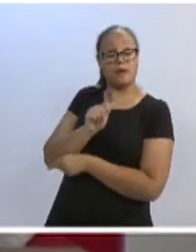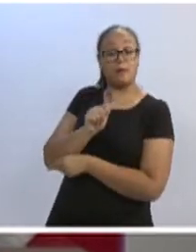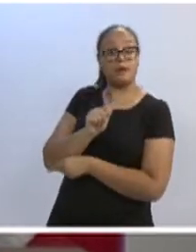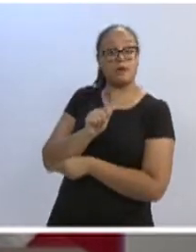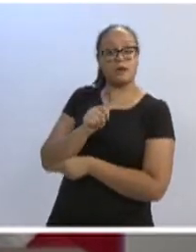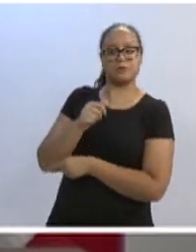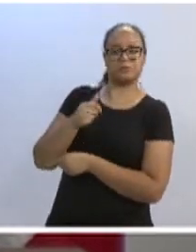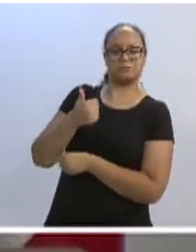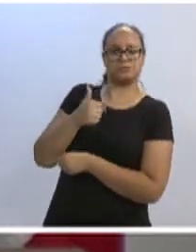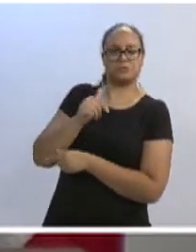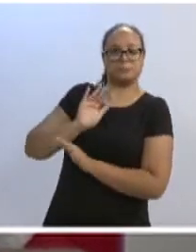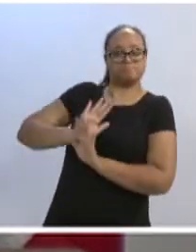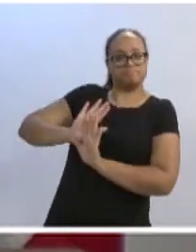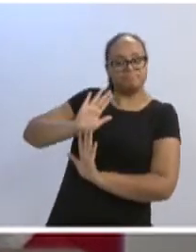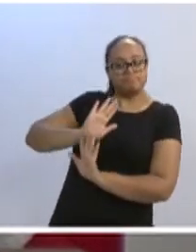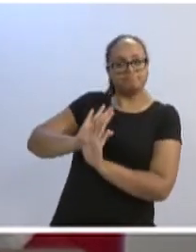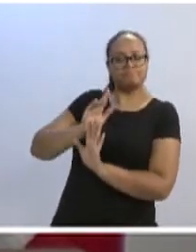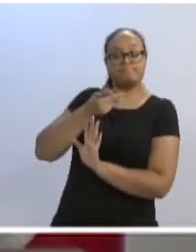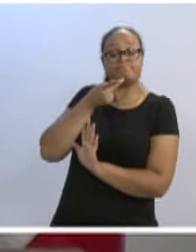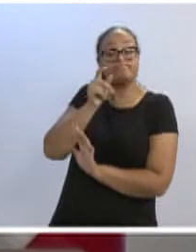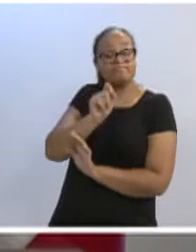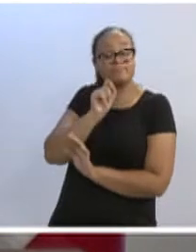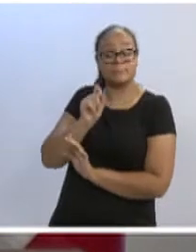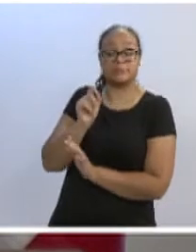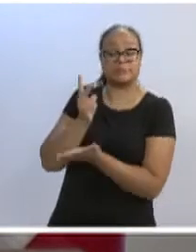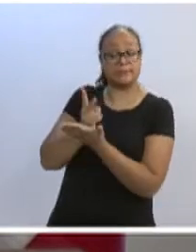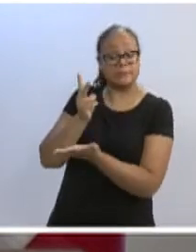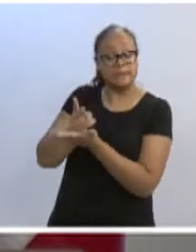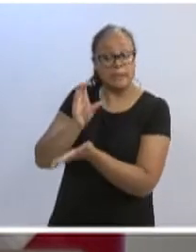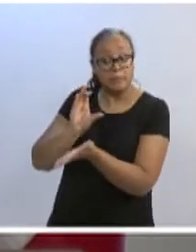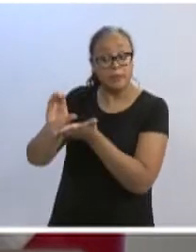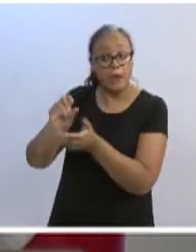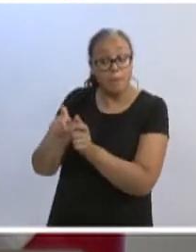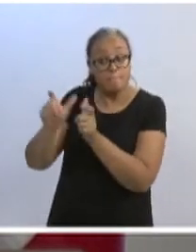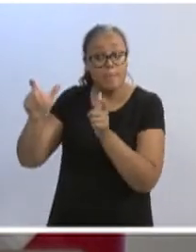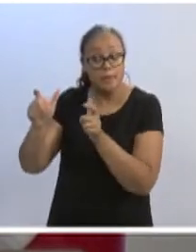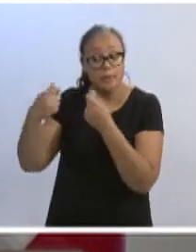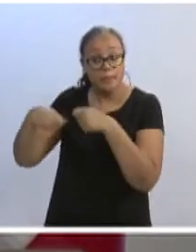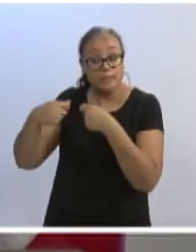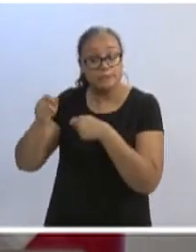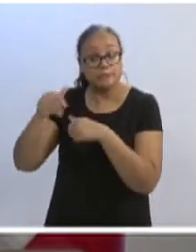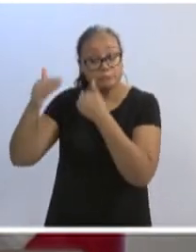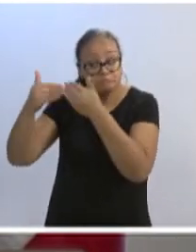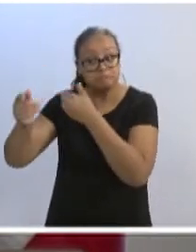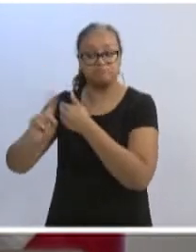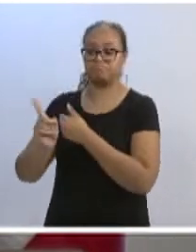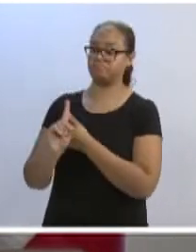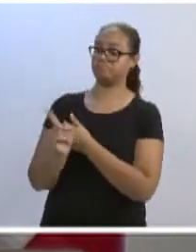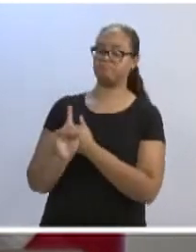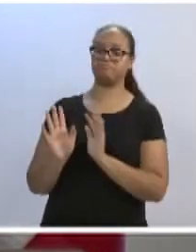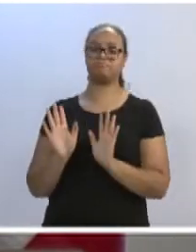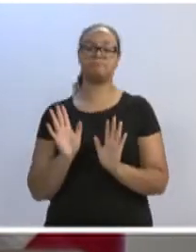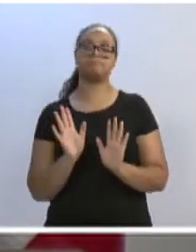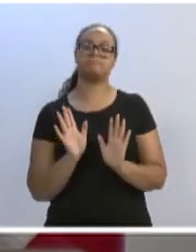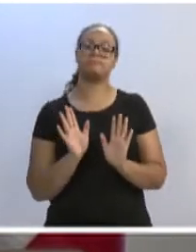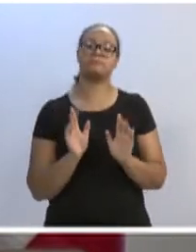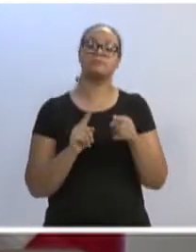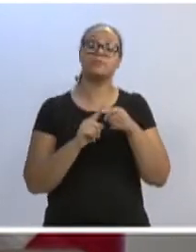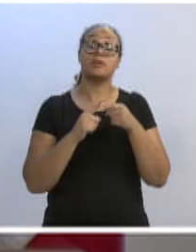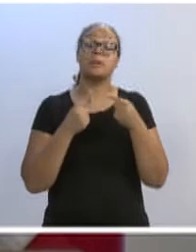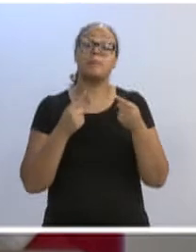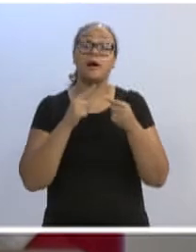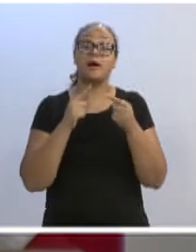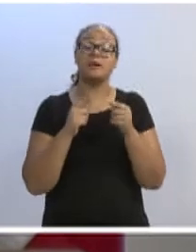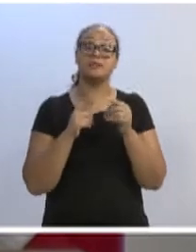vinculação de recursos melhorava o desempenho. Conclusão, a emenda parlamentar, vereador Ientes Mantal,